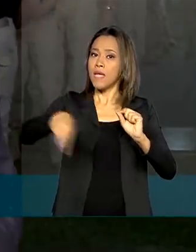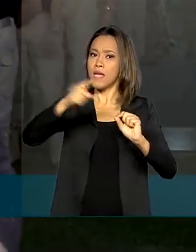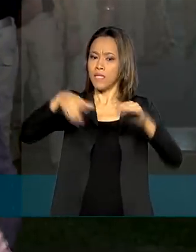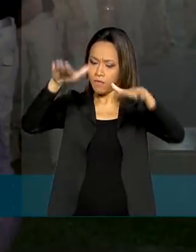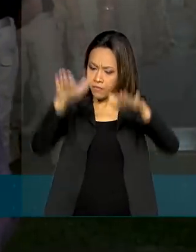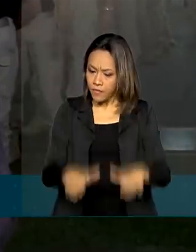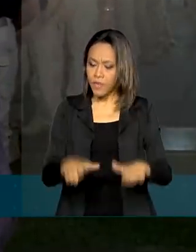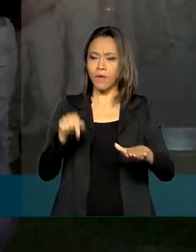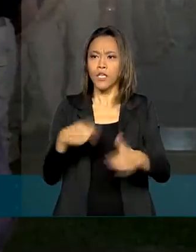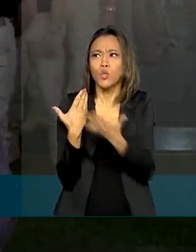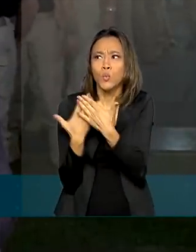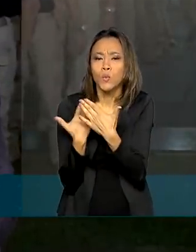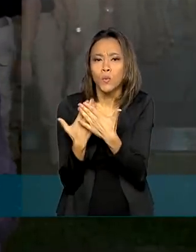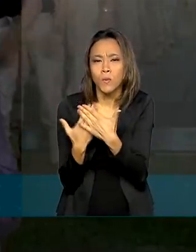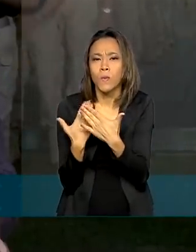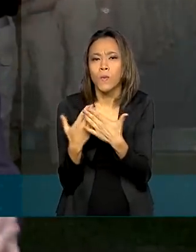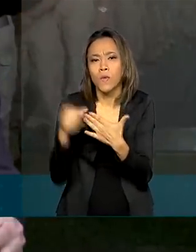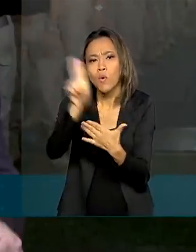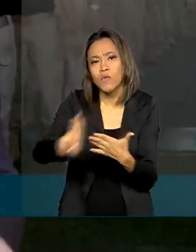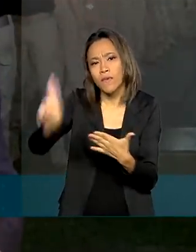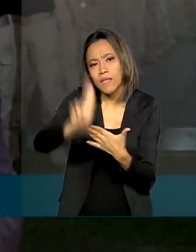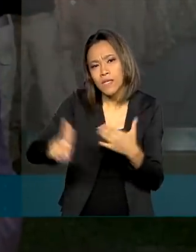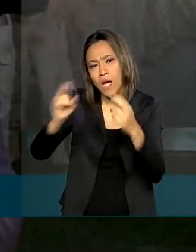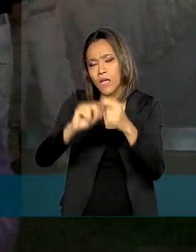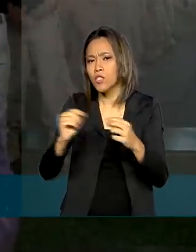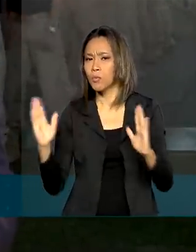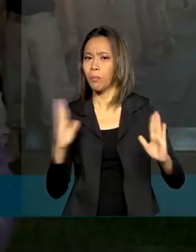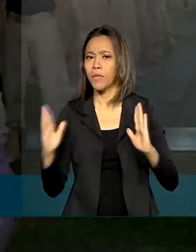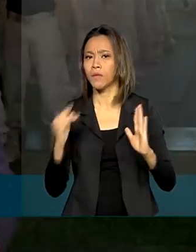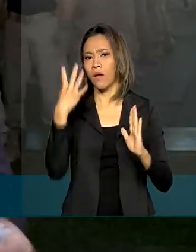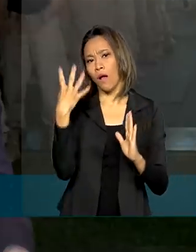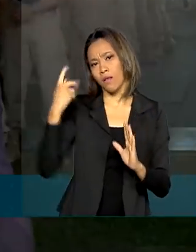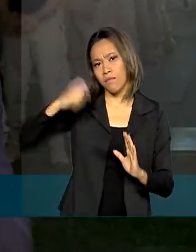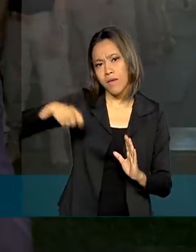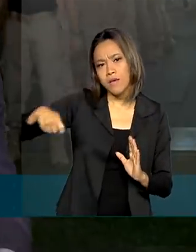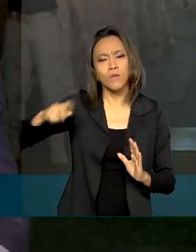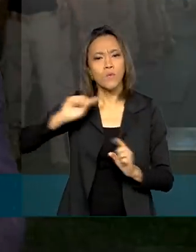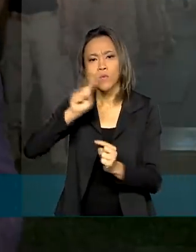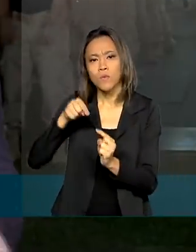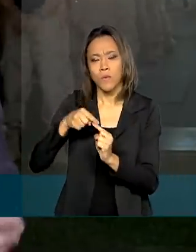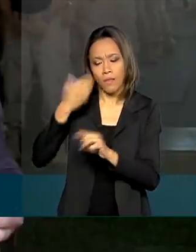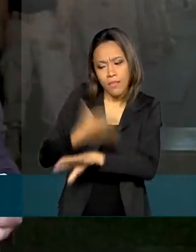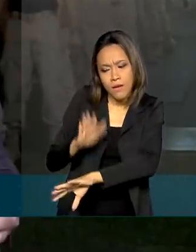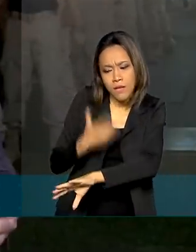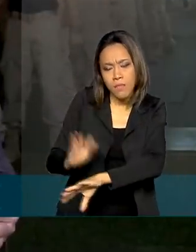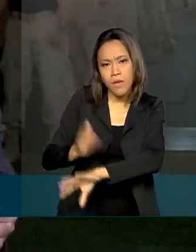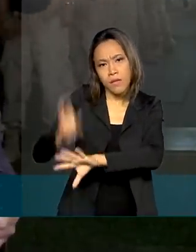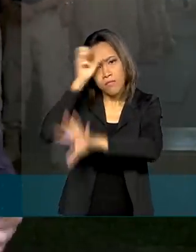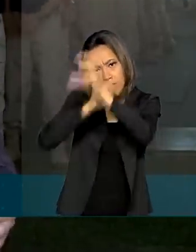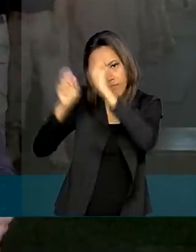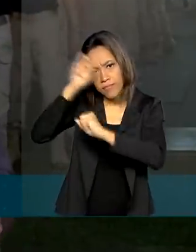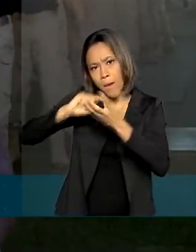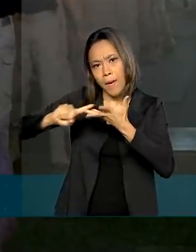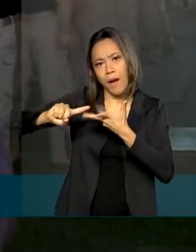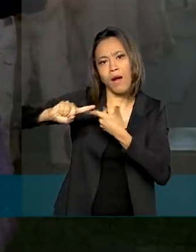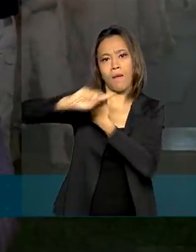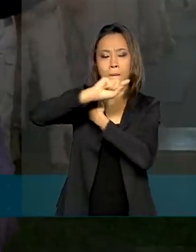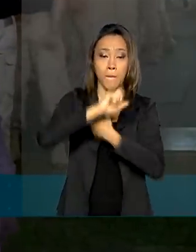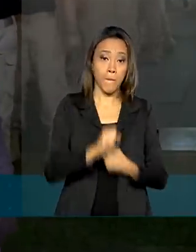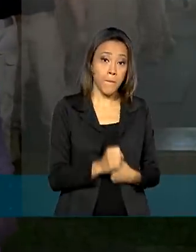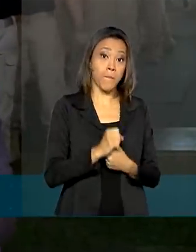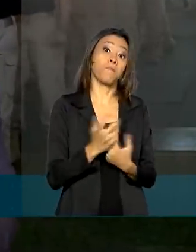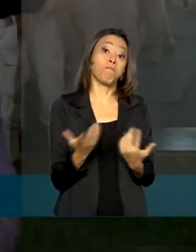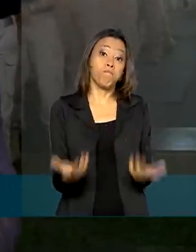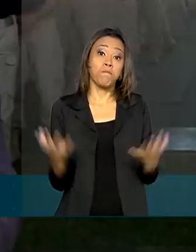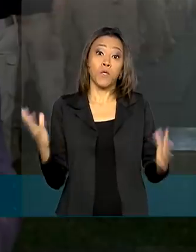Universidade em Florianópolis. Uma temporada de quatro meses para treinamento e capacitação. Ao todo,